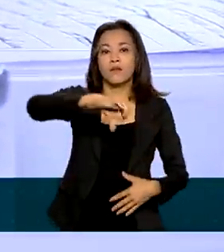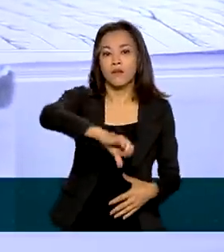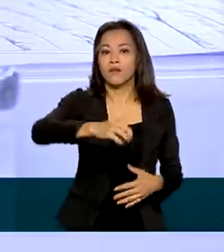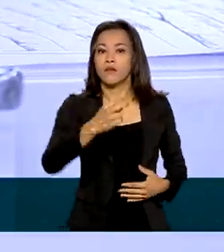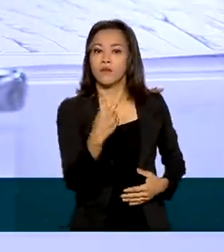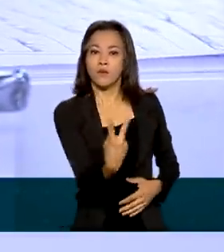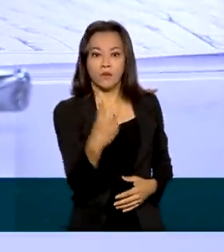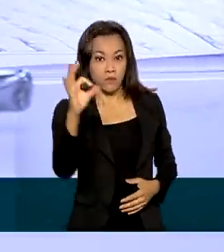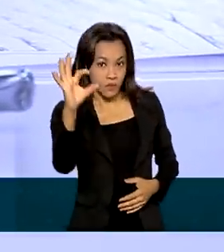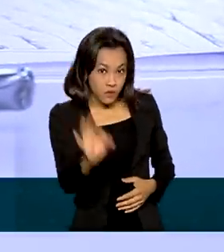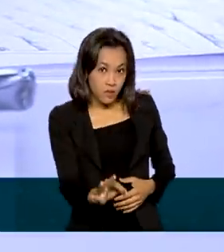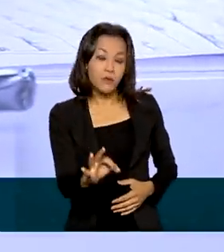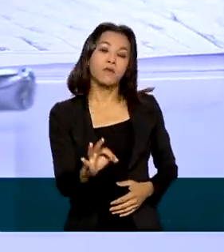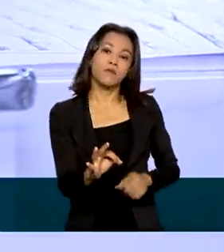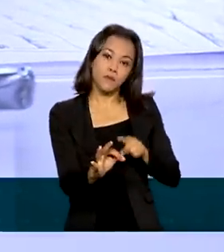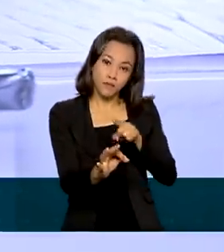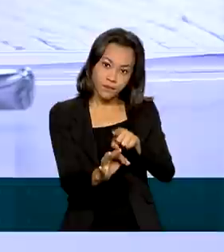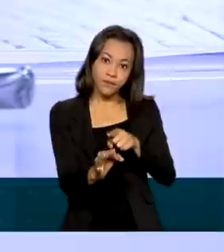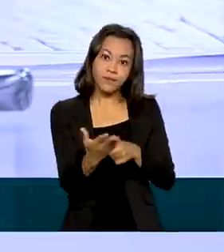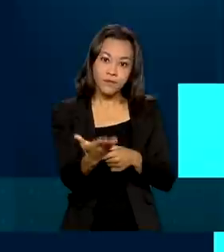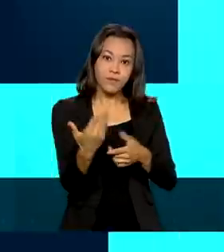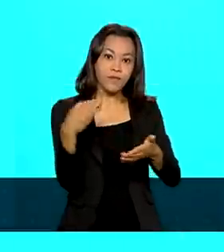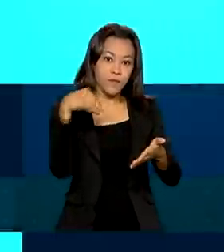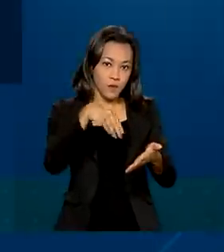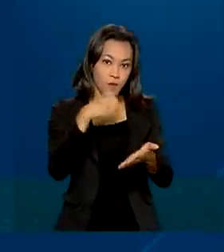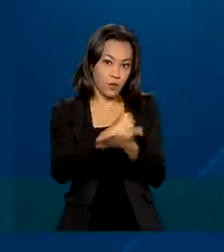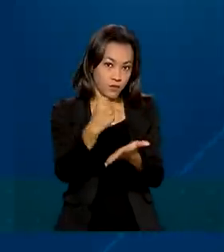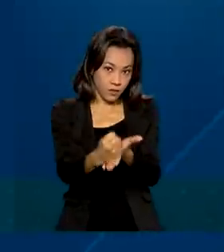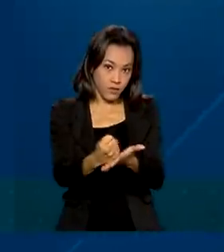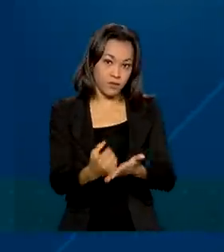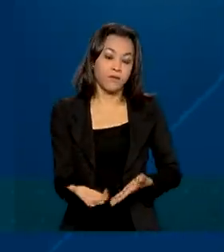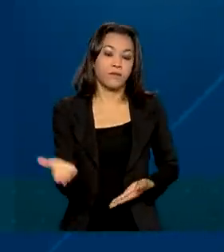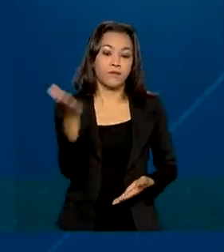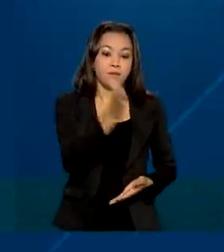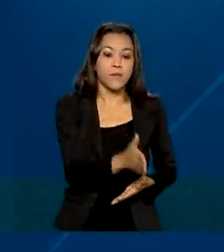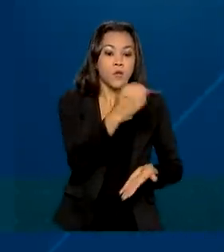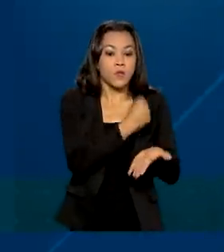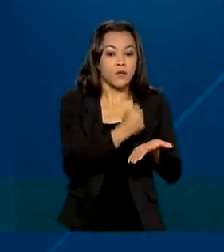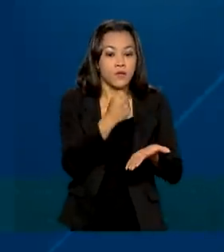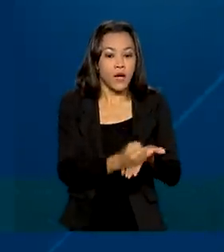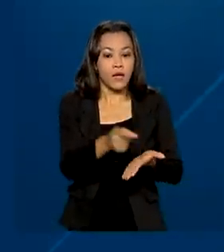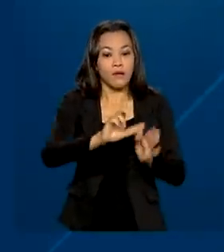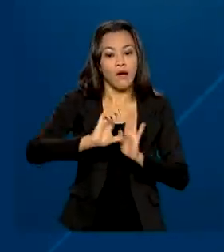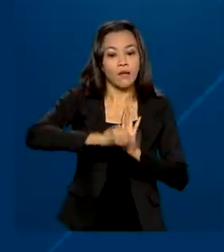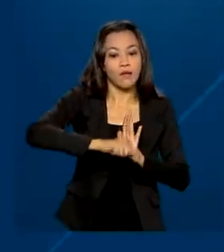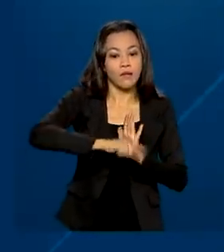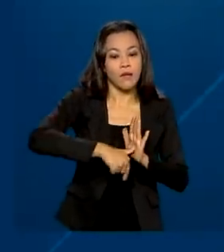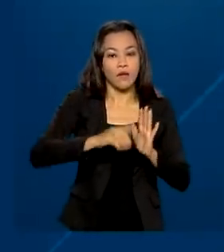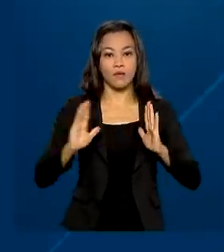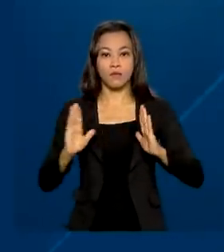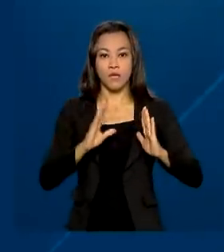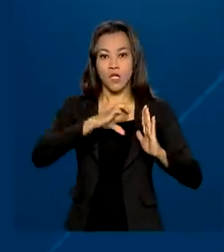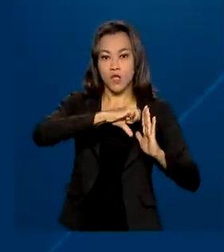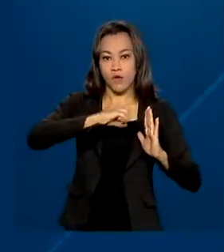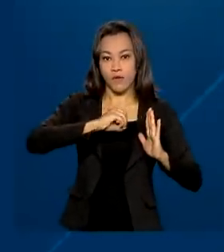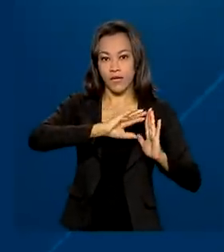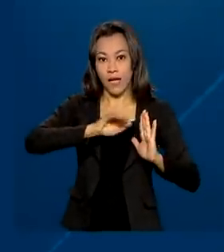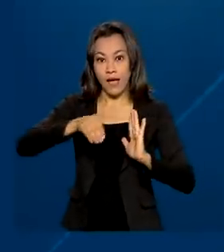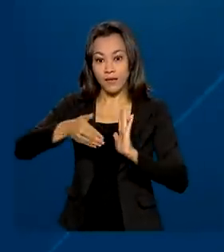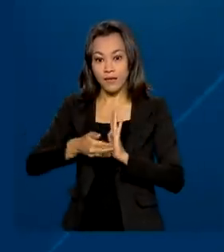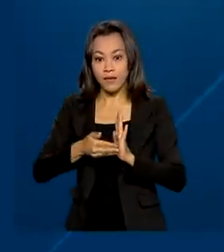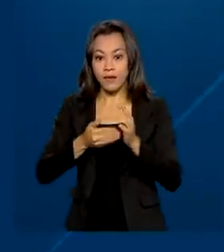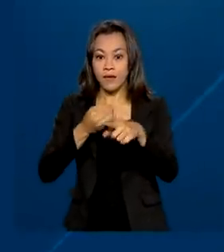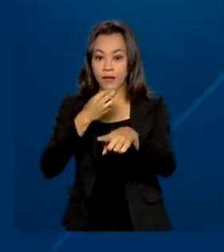% no saldo devedor do FIES. Para os contratos com parcelas atrasadas entre 90 e